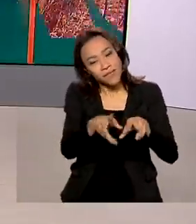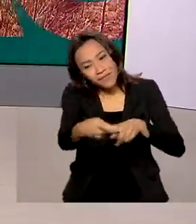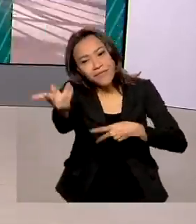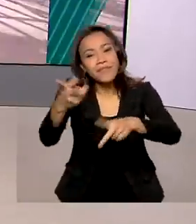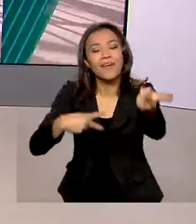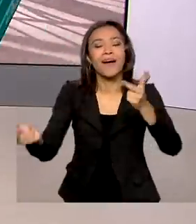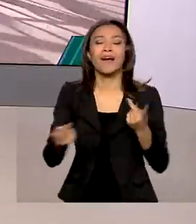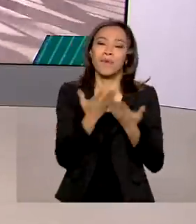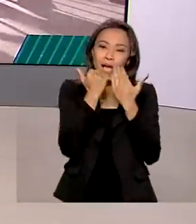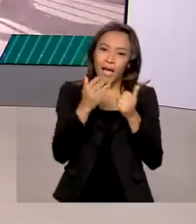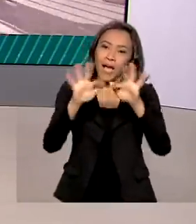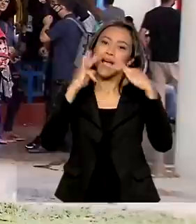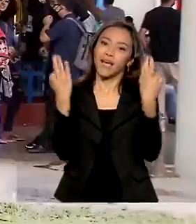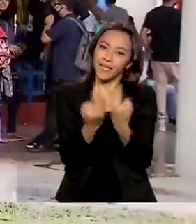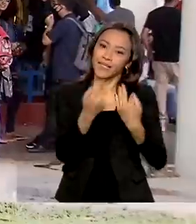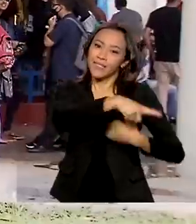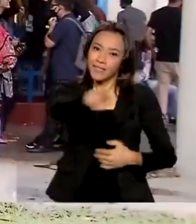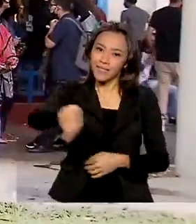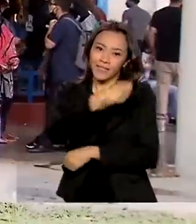das famílias dos estudantes.